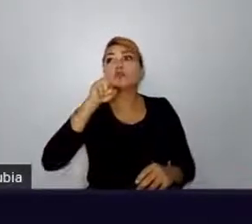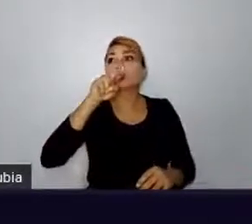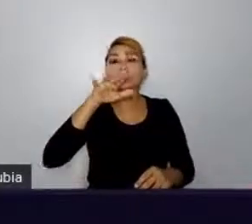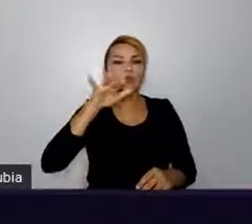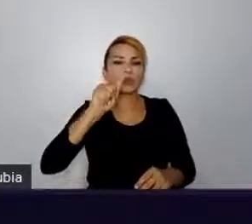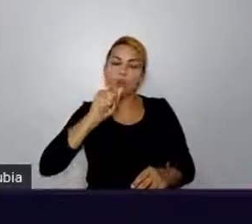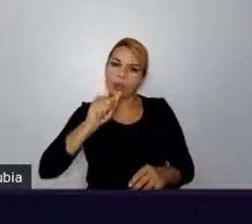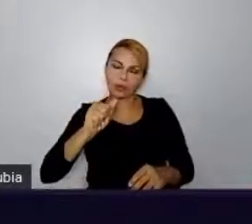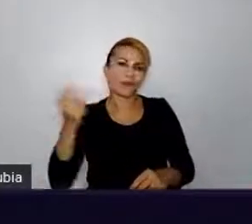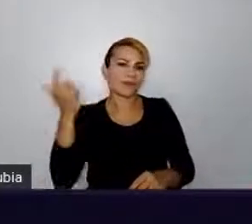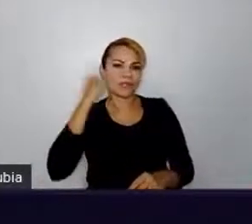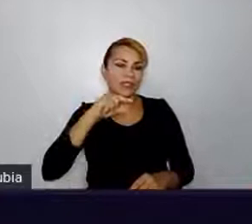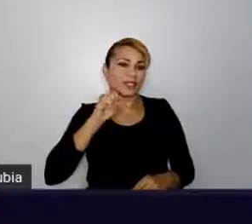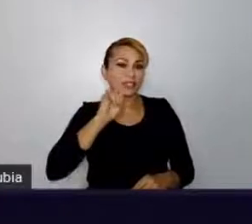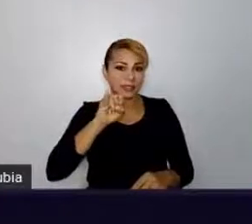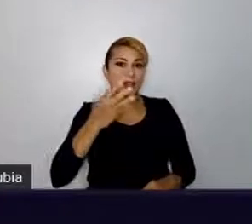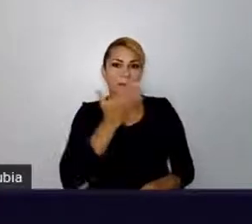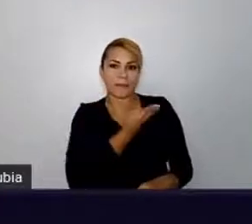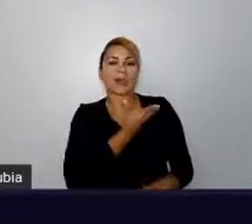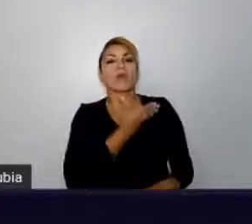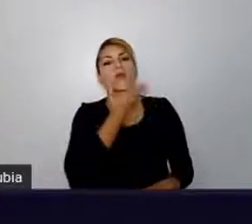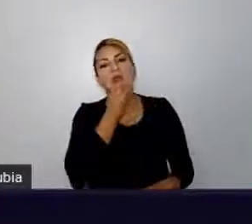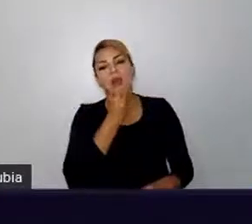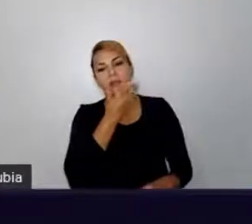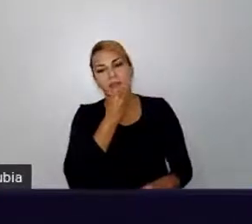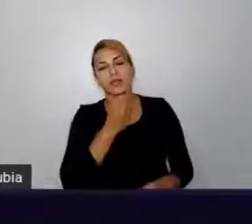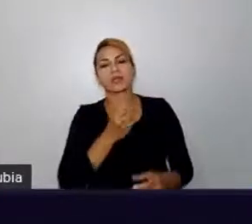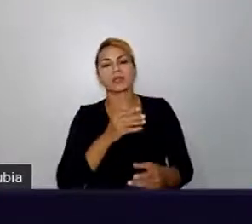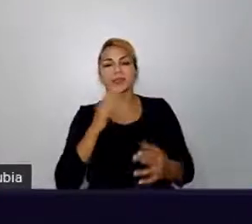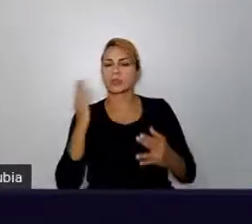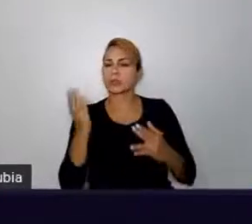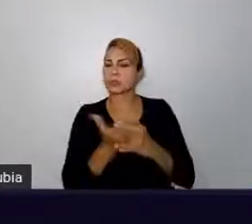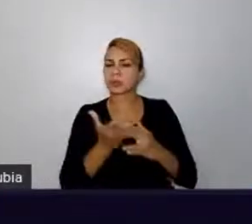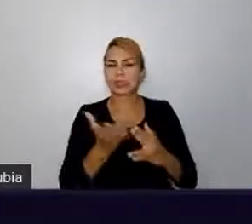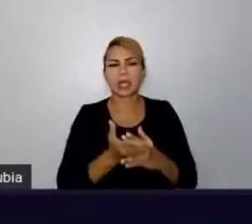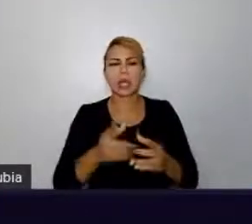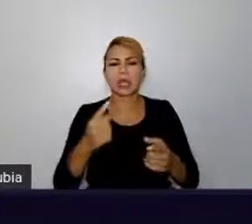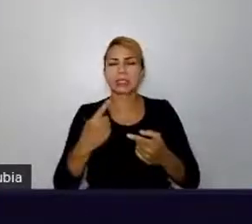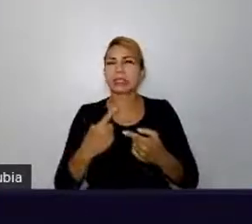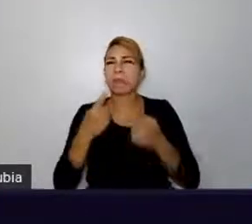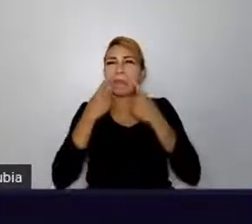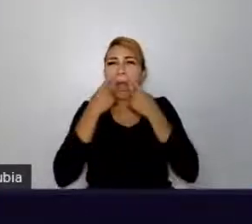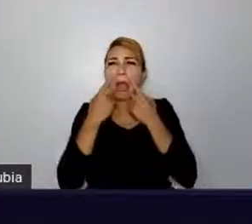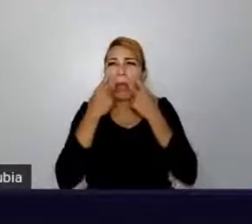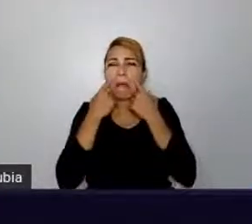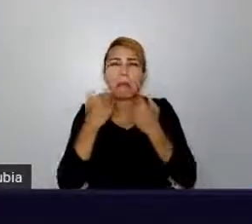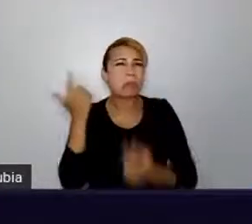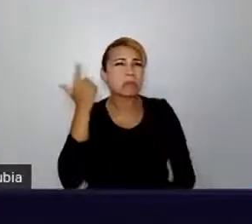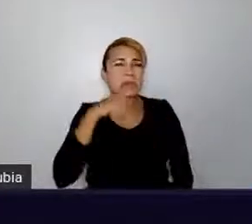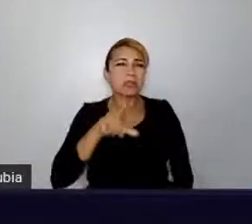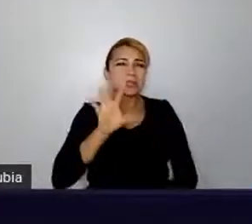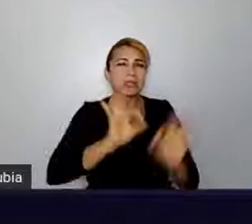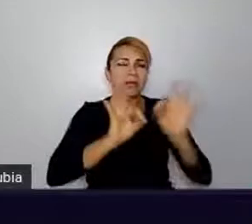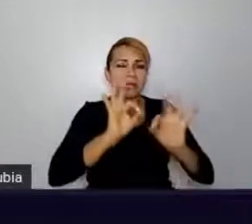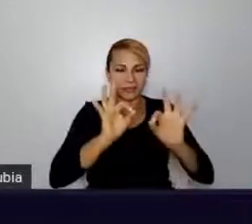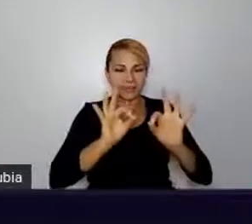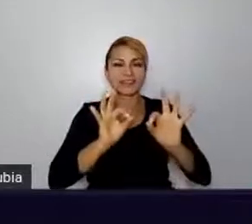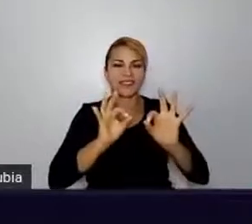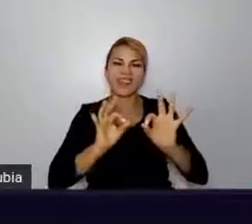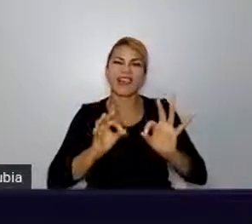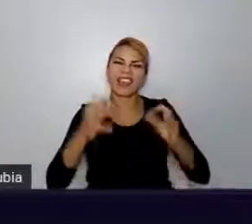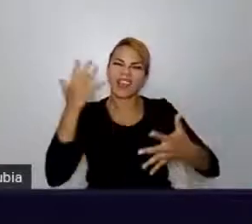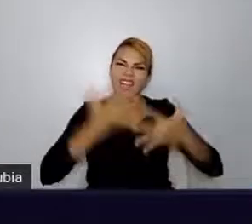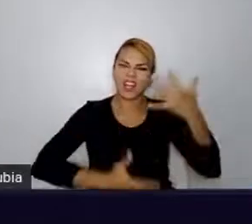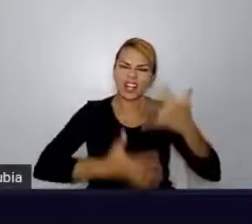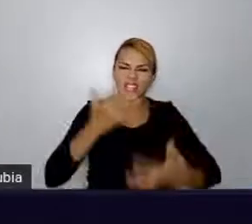Um dia eu tive uma crise de choro muito grande no intervalo, porque eu não conseguia aprender Java. Era muito complicado, aquele negócio de OTCP,